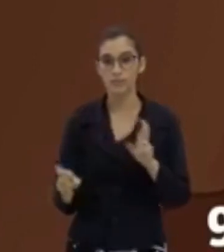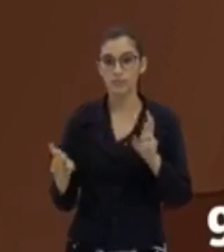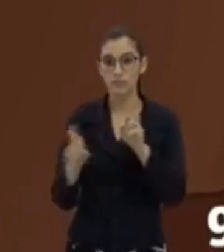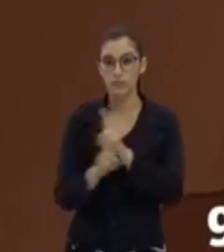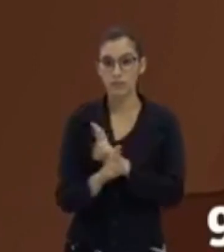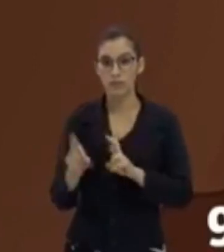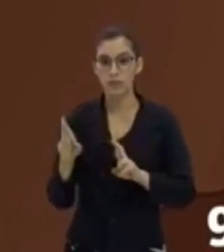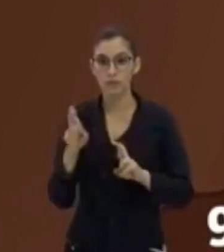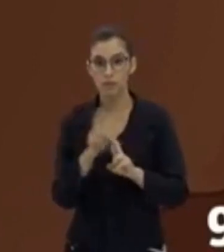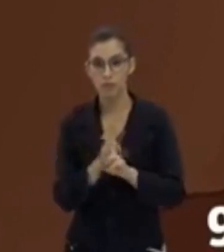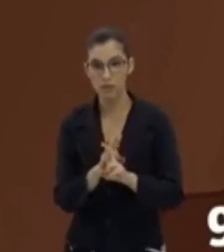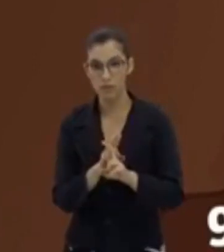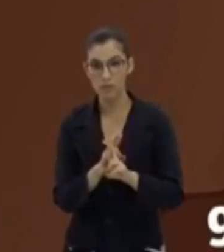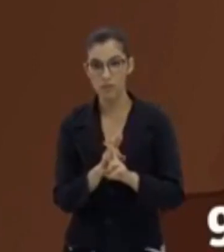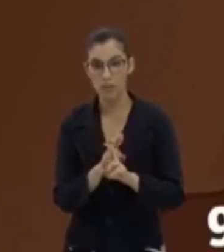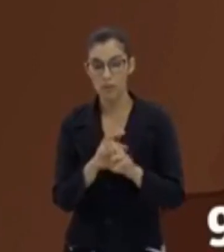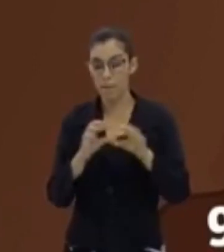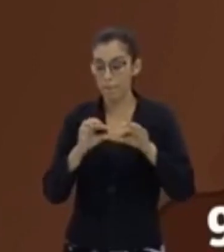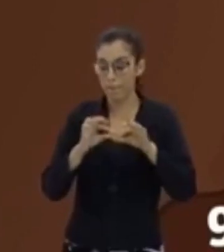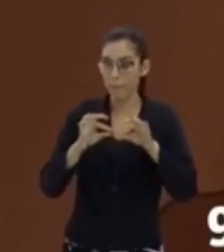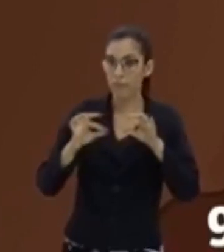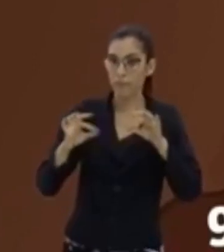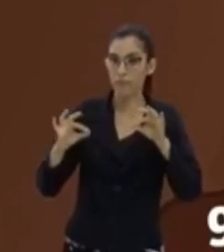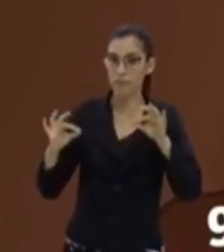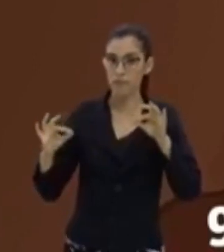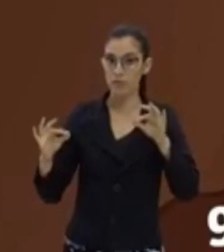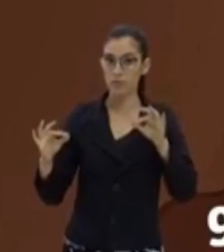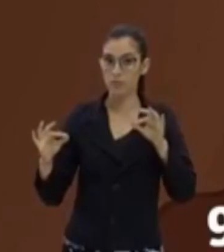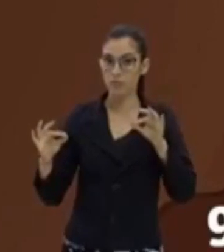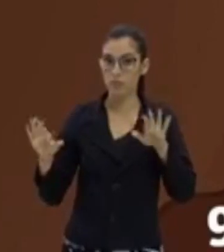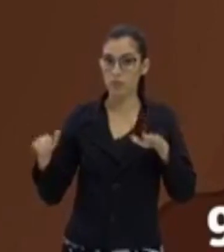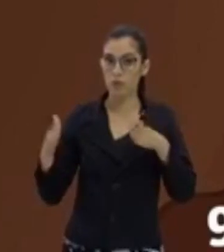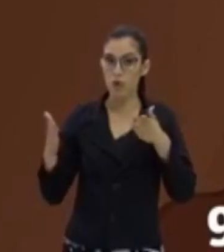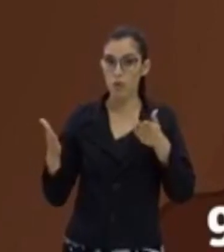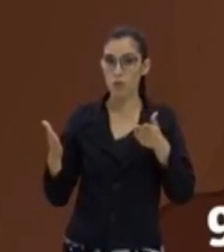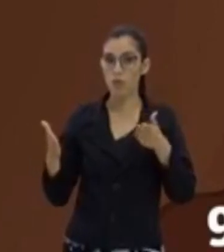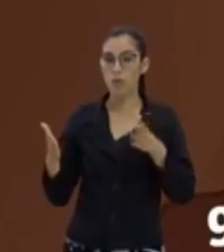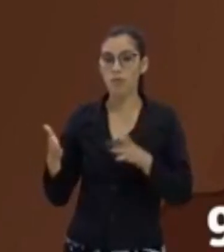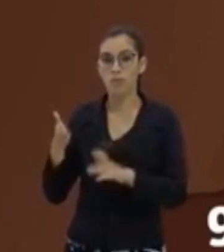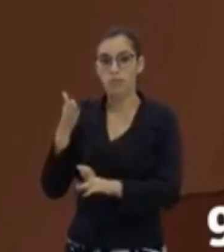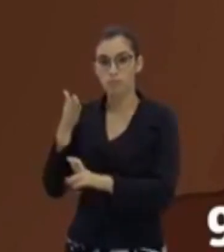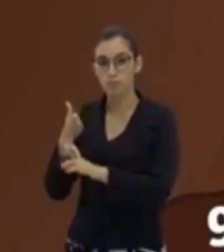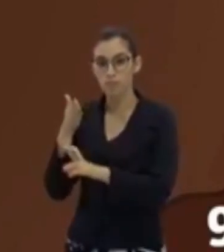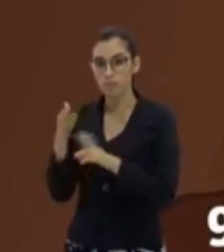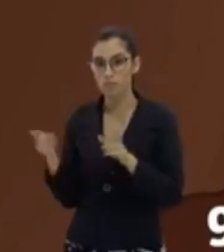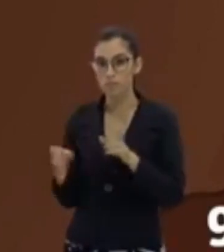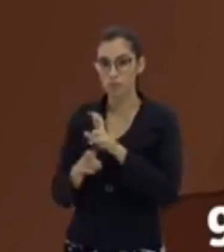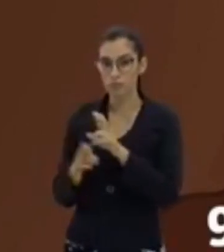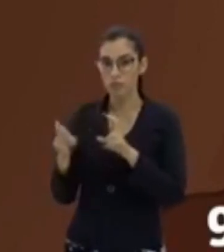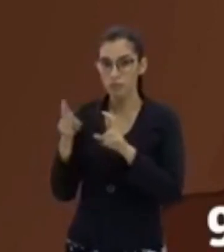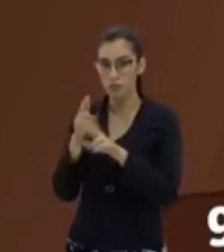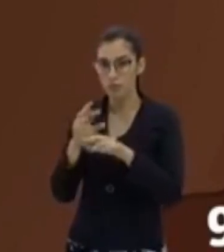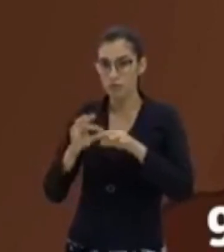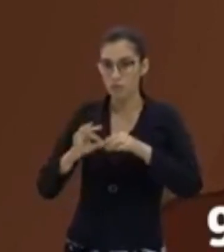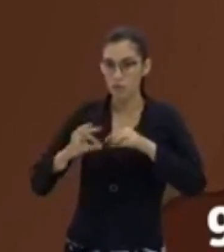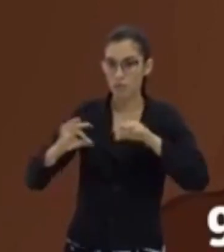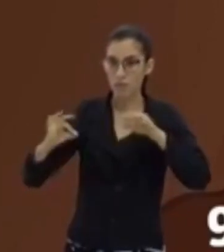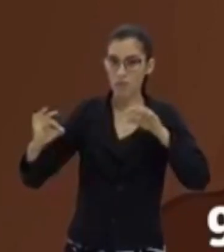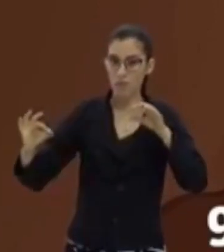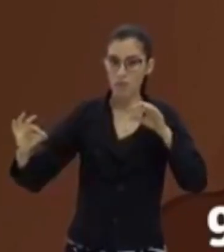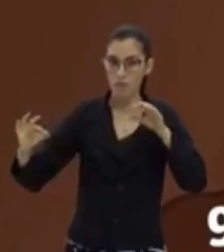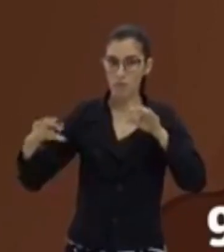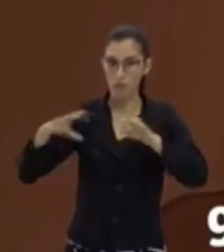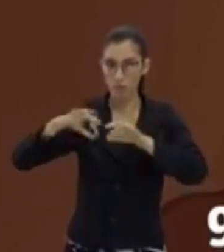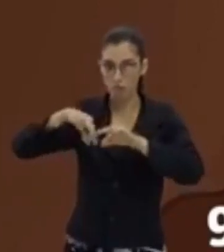dada por uma reta gradual, na qual indicamos a relação entre um segmento desta reta e sua distância horizontal no